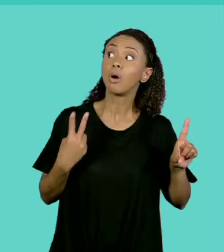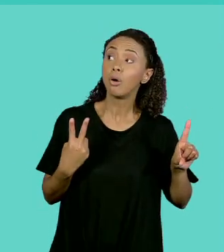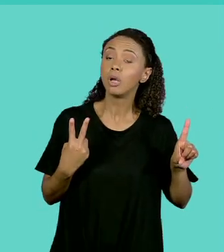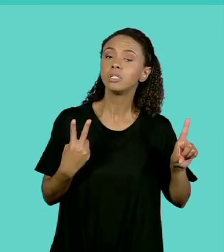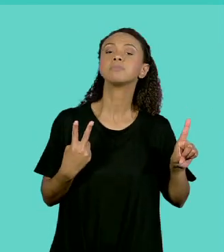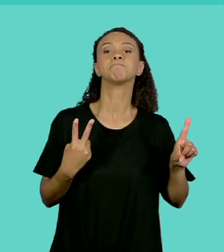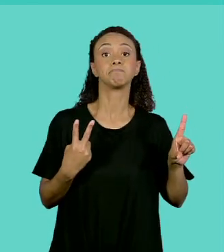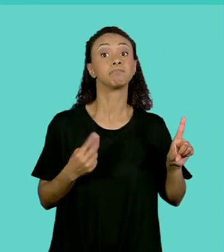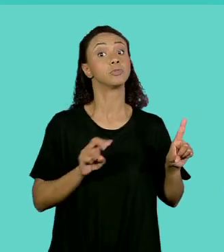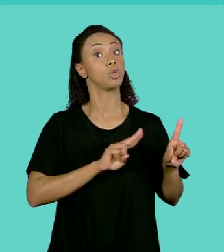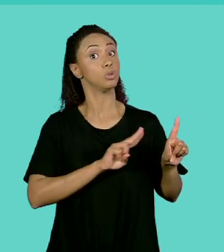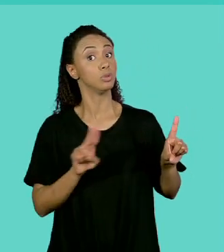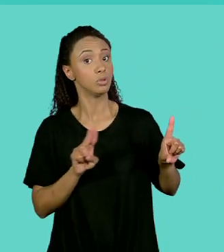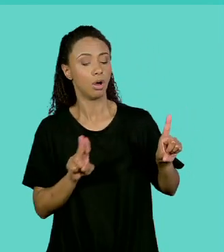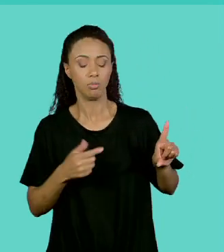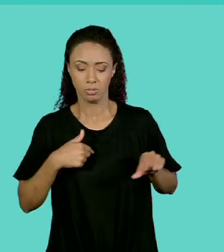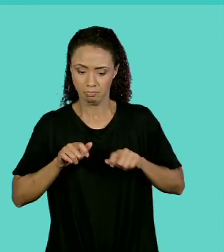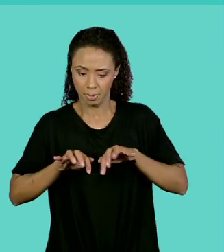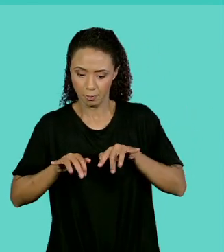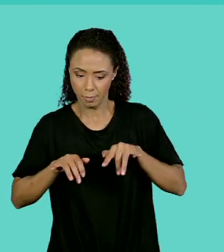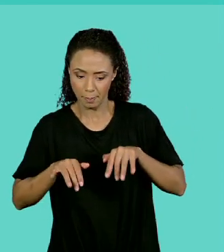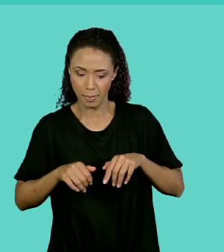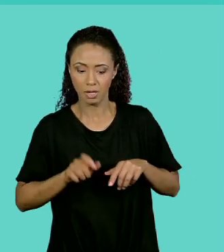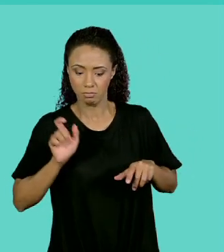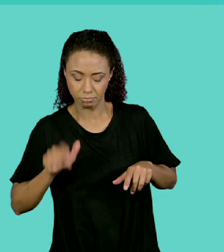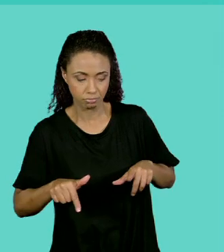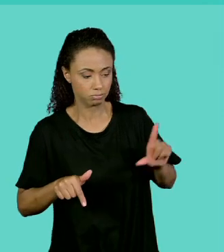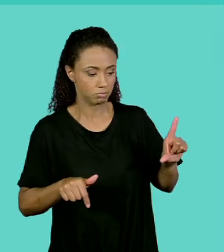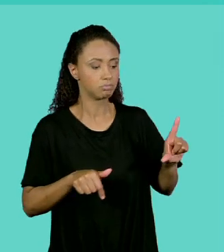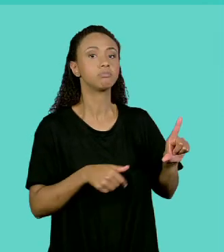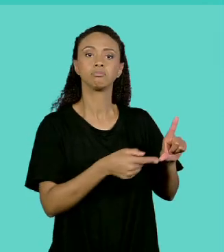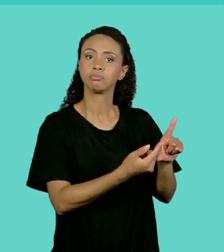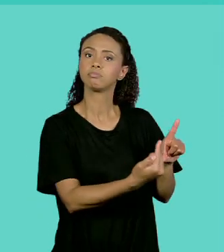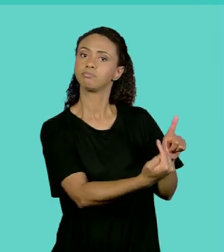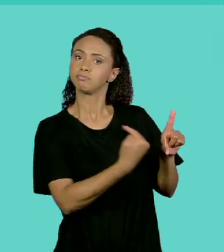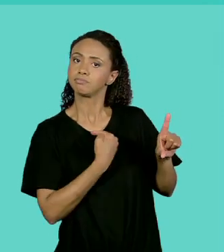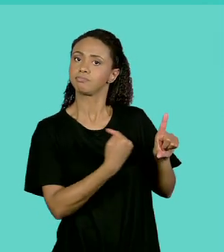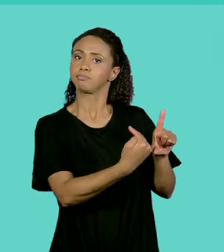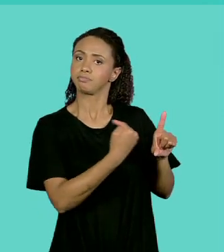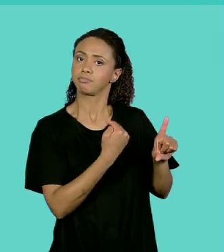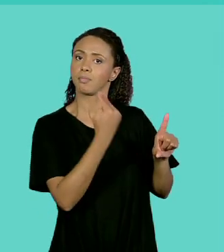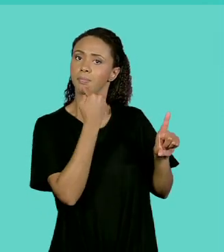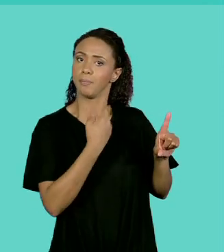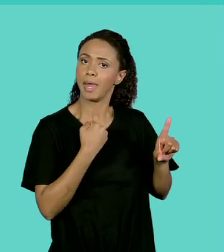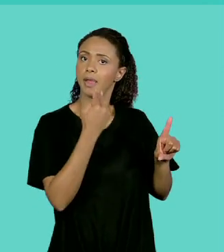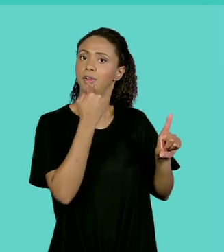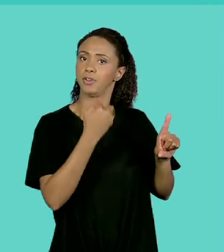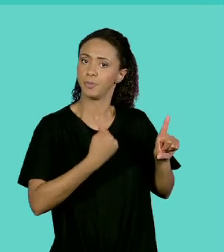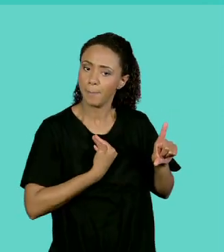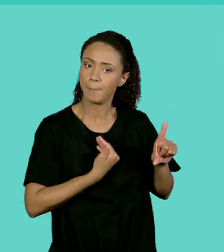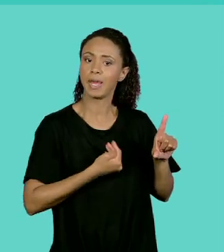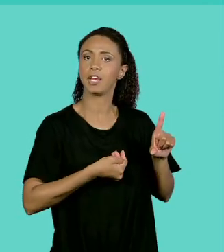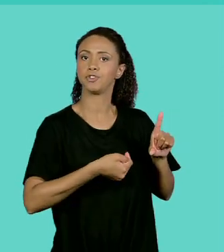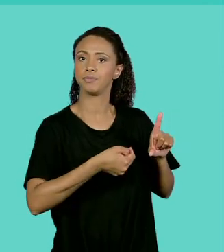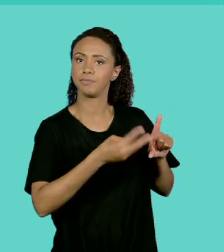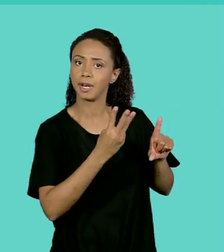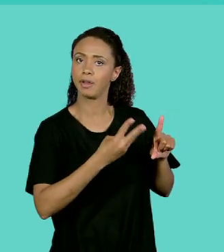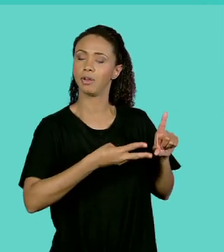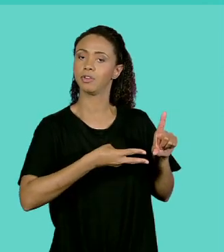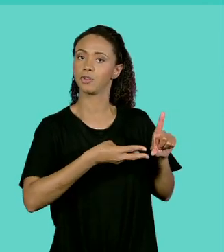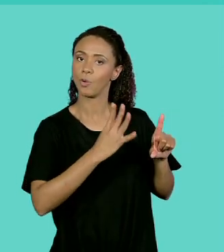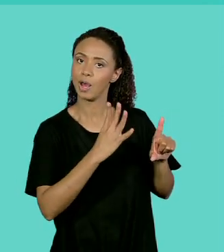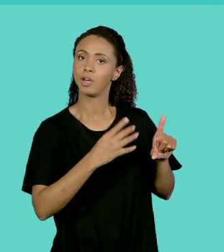Informa o nome, Enter. Índice 3, índice 4. E a gente vai até completar todos os dados que nós queremos